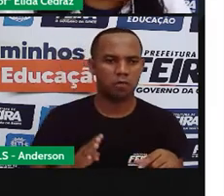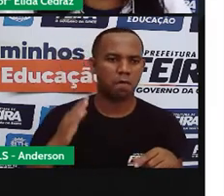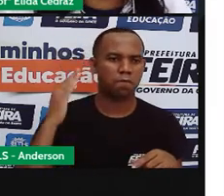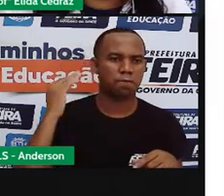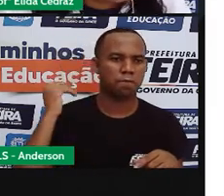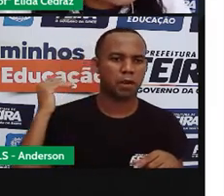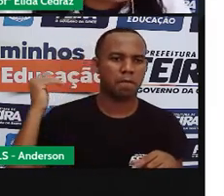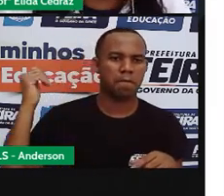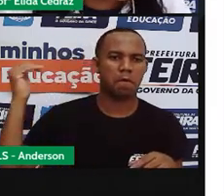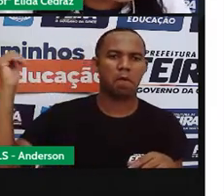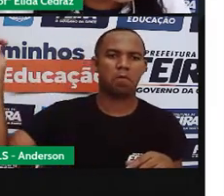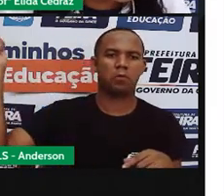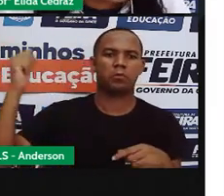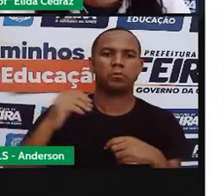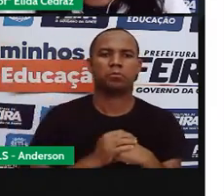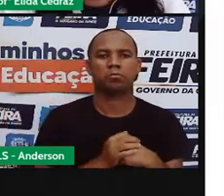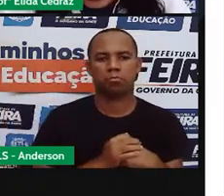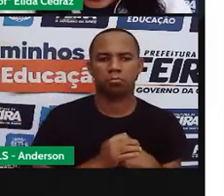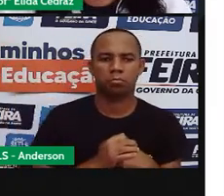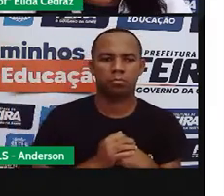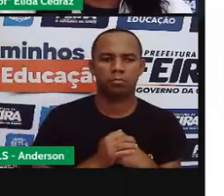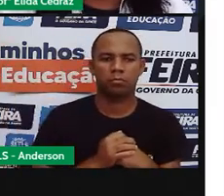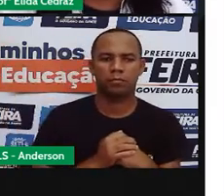né, minha filha?